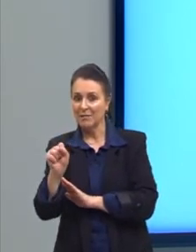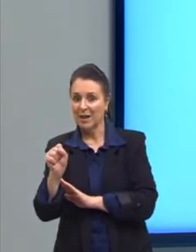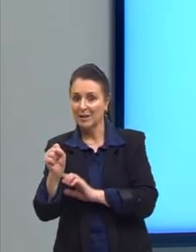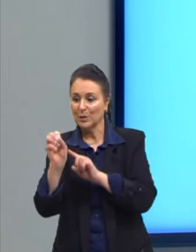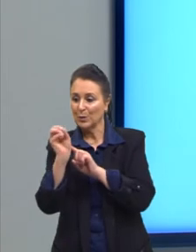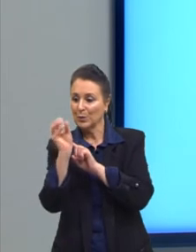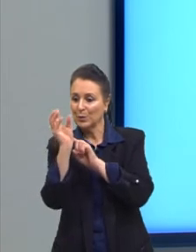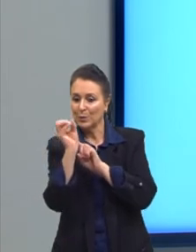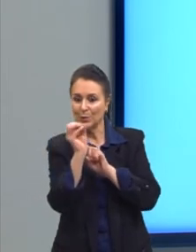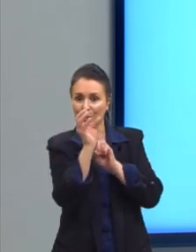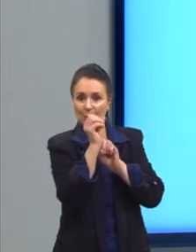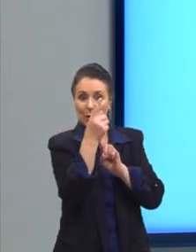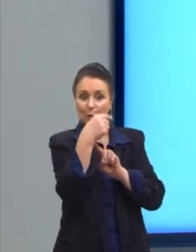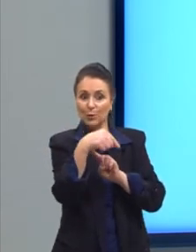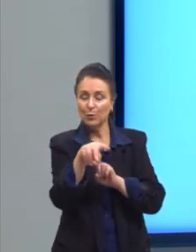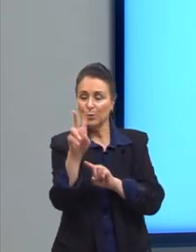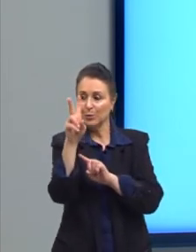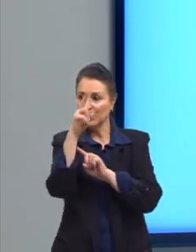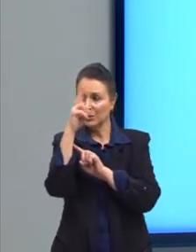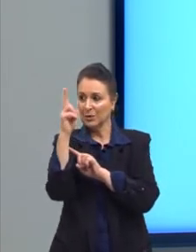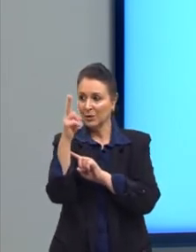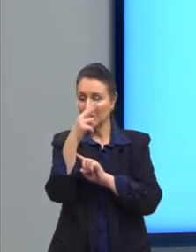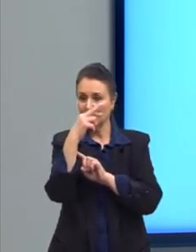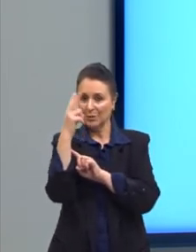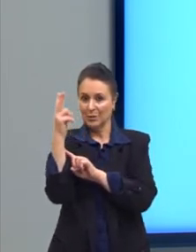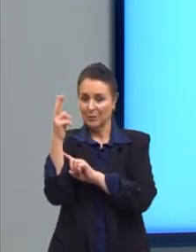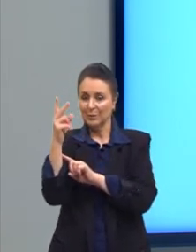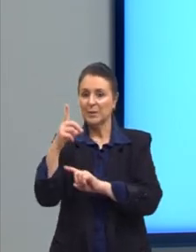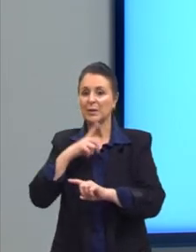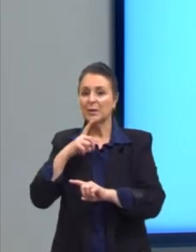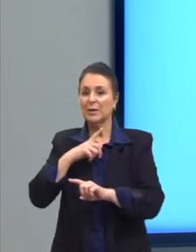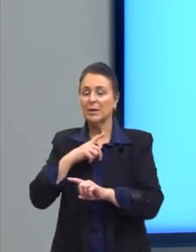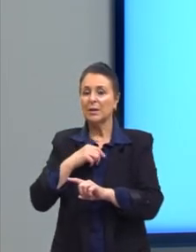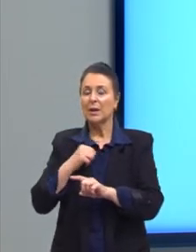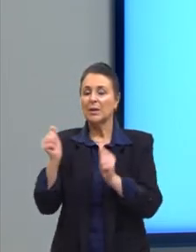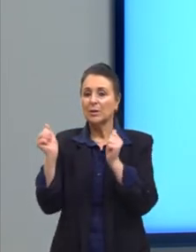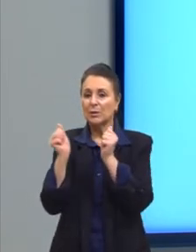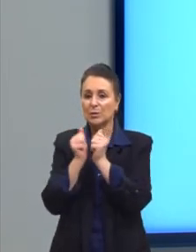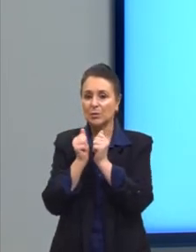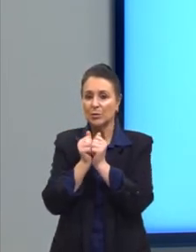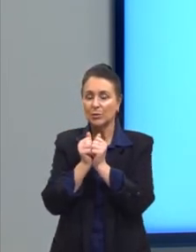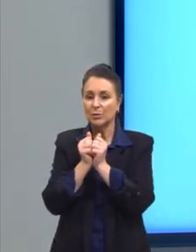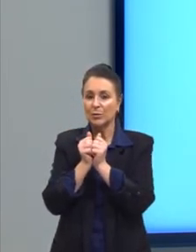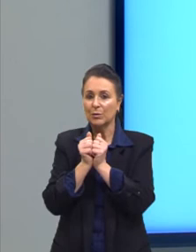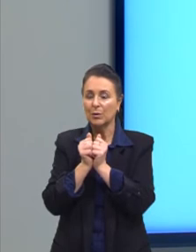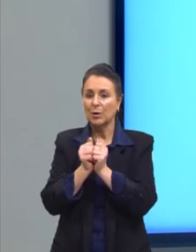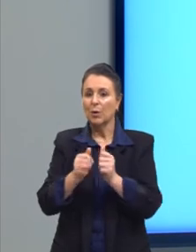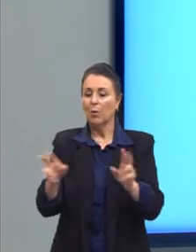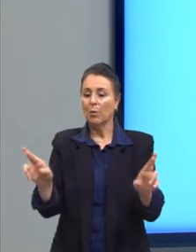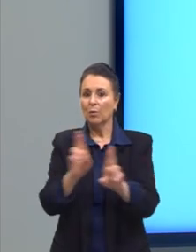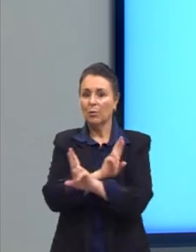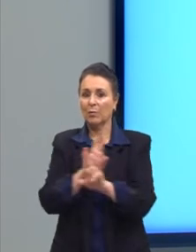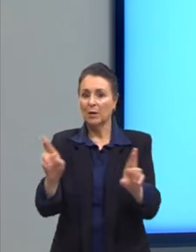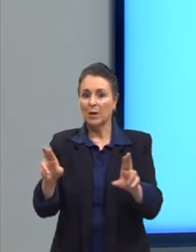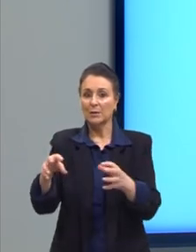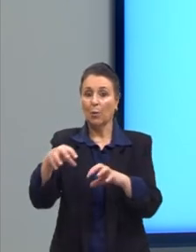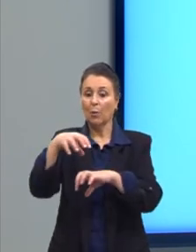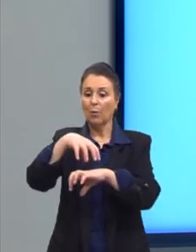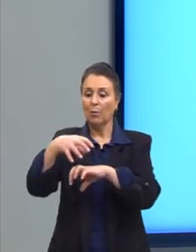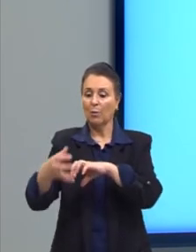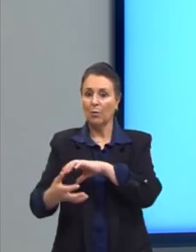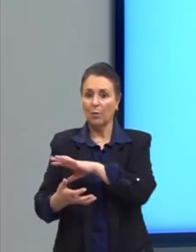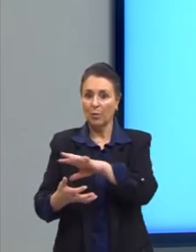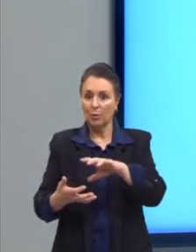insetos alados. Então, entre eles, estabelece-se uma relação ecológica